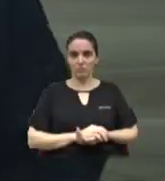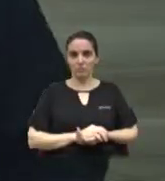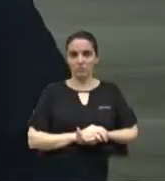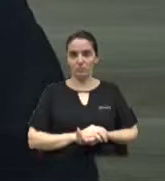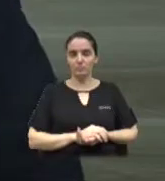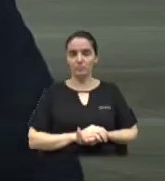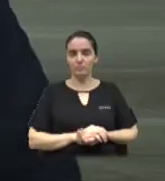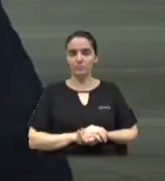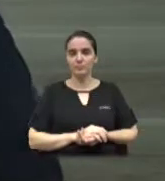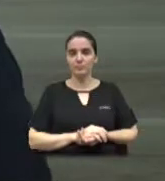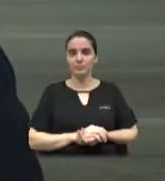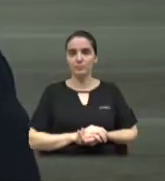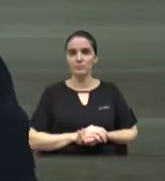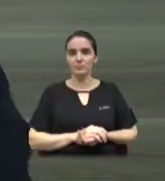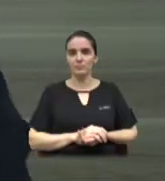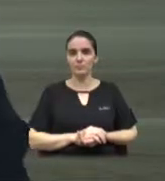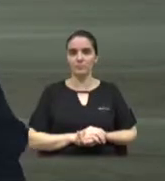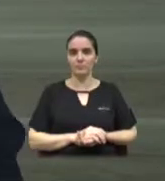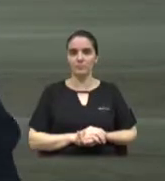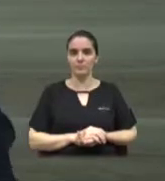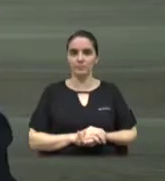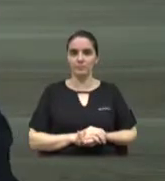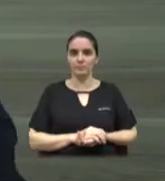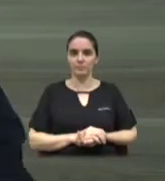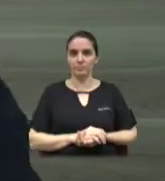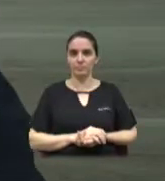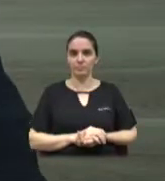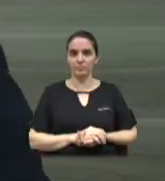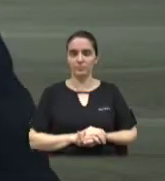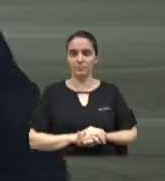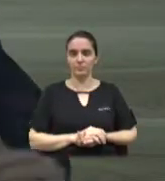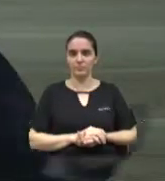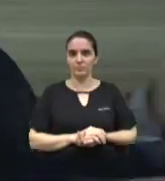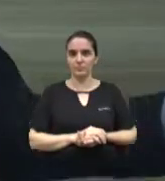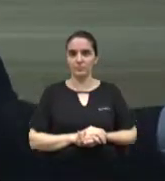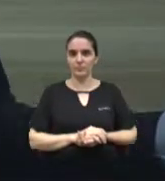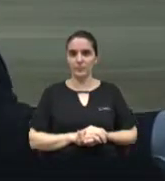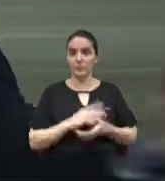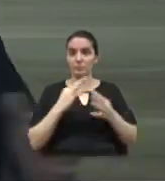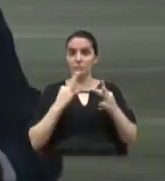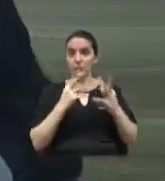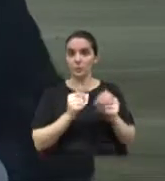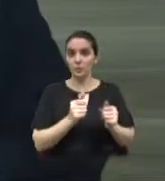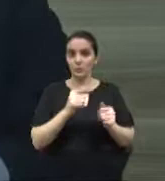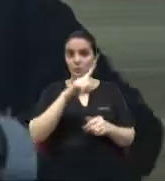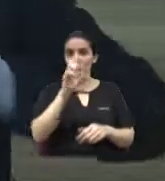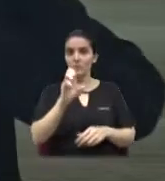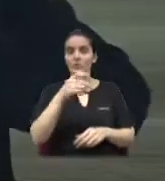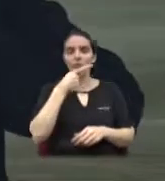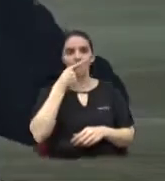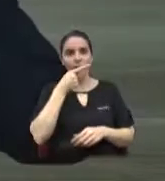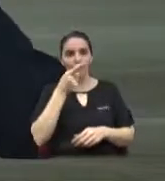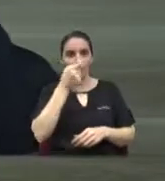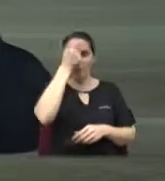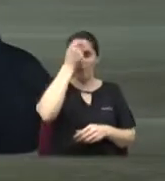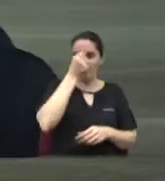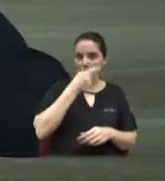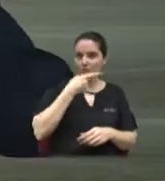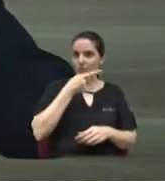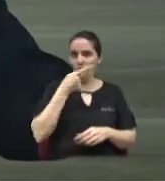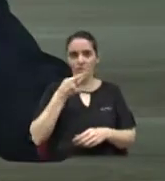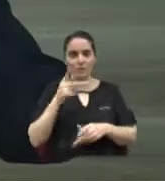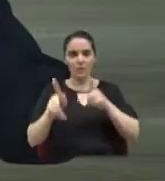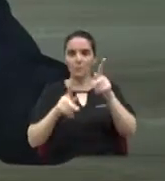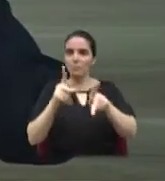viu, vereador? Não é uma implicância. Realmente, tudo que o senhor falar aqui e tudo que eu falar, a